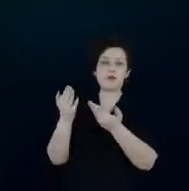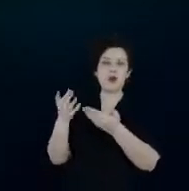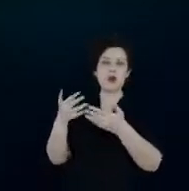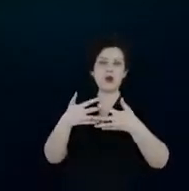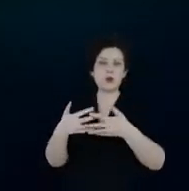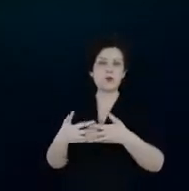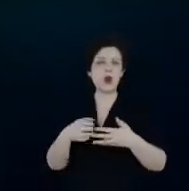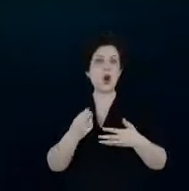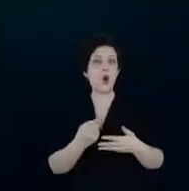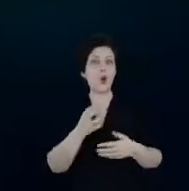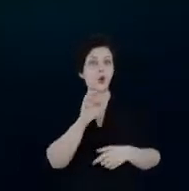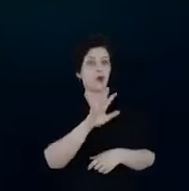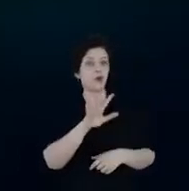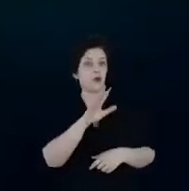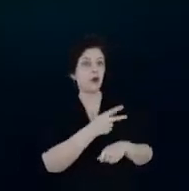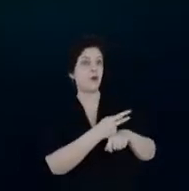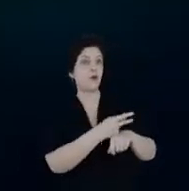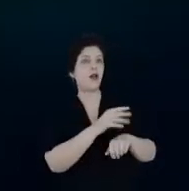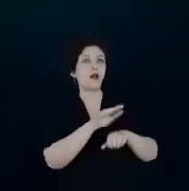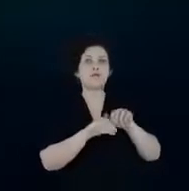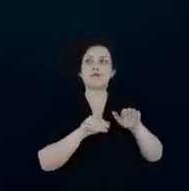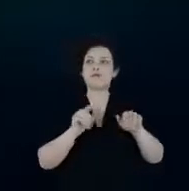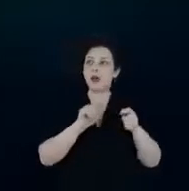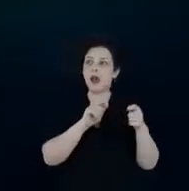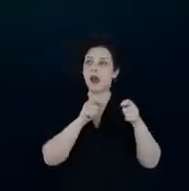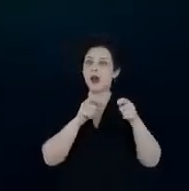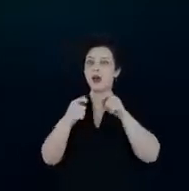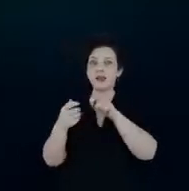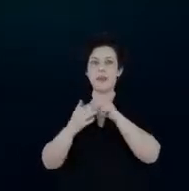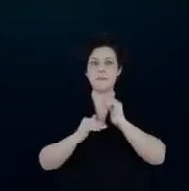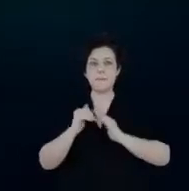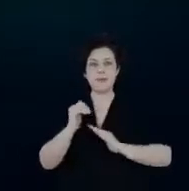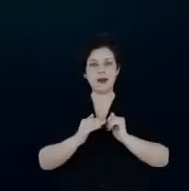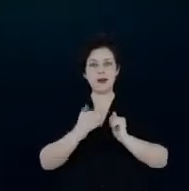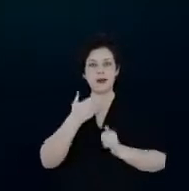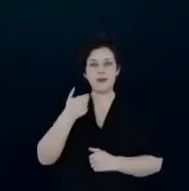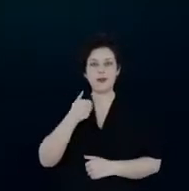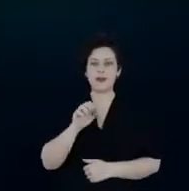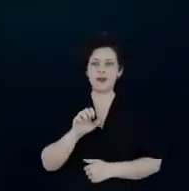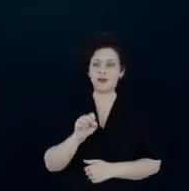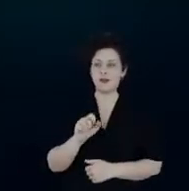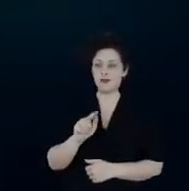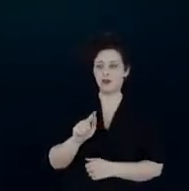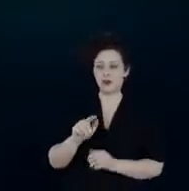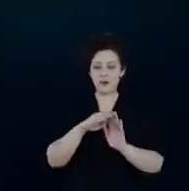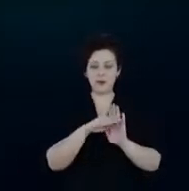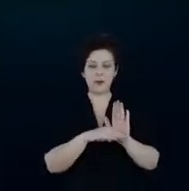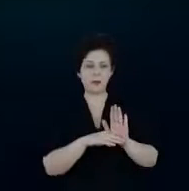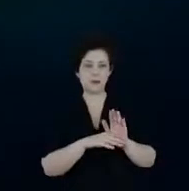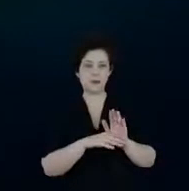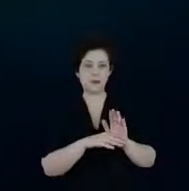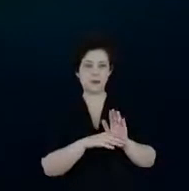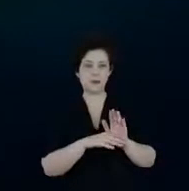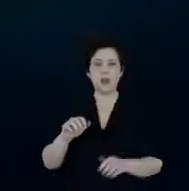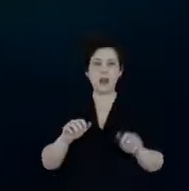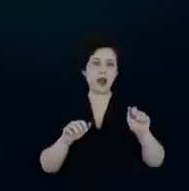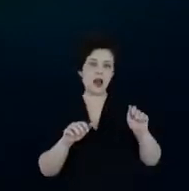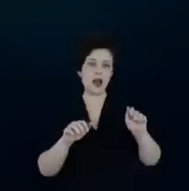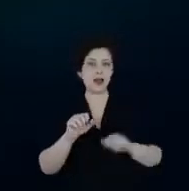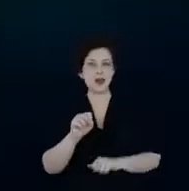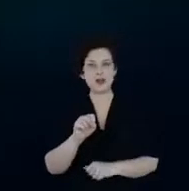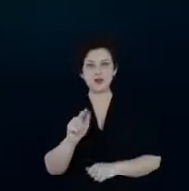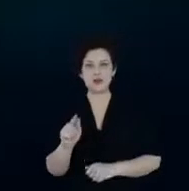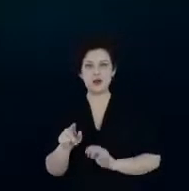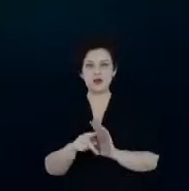Europa estão buscando se adequar as melhores práticas de ESG e o E ou o A do ESG que é o